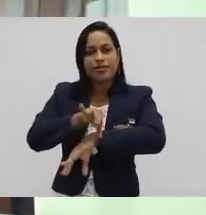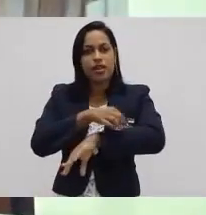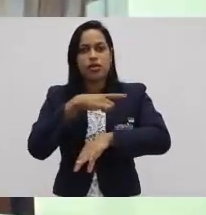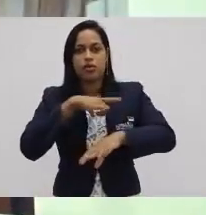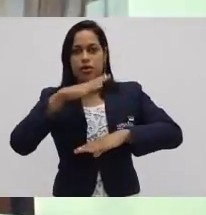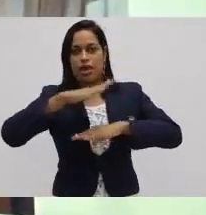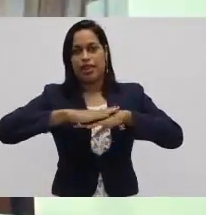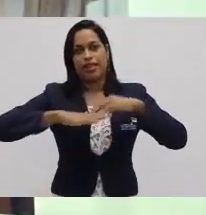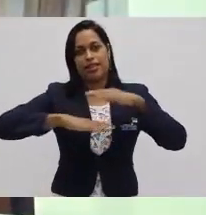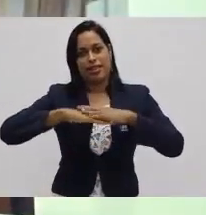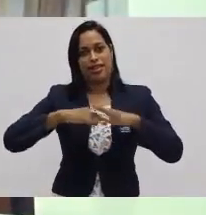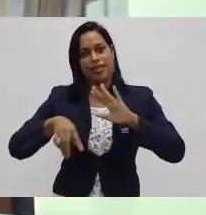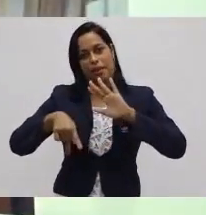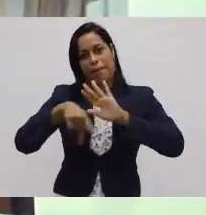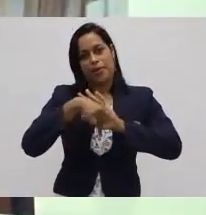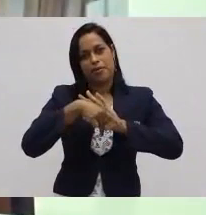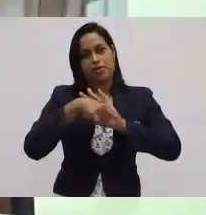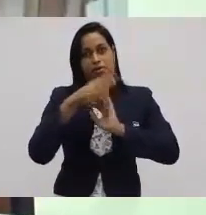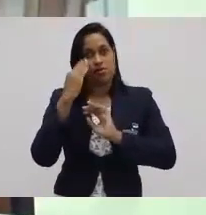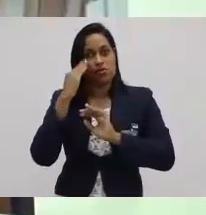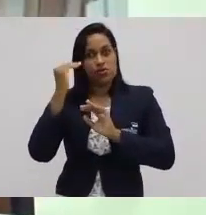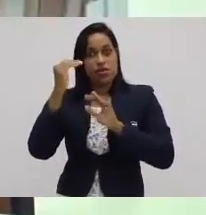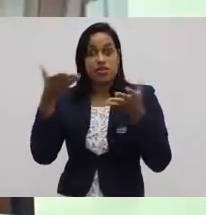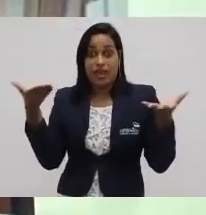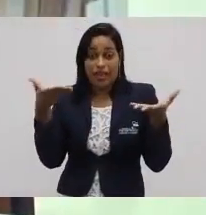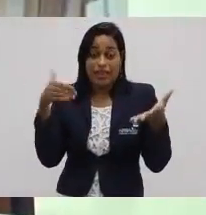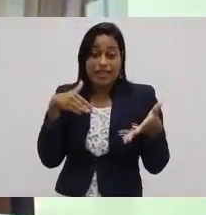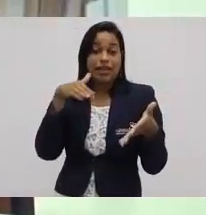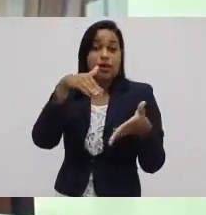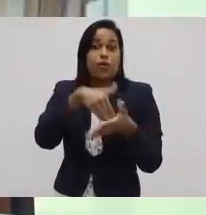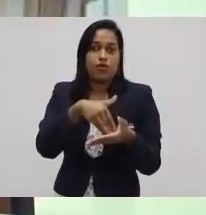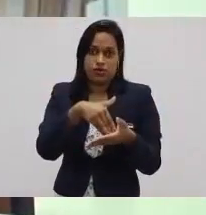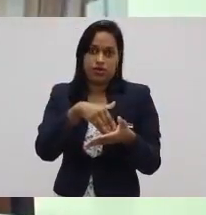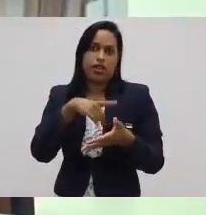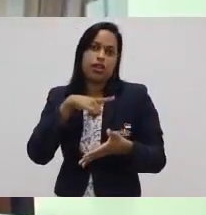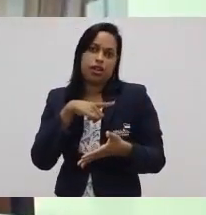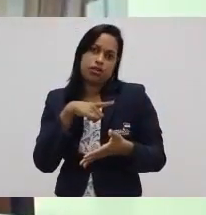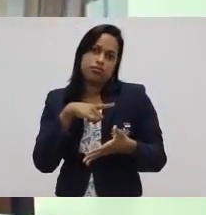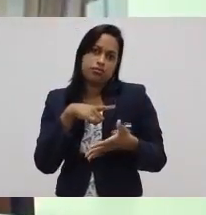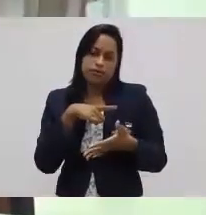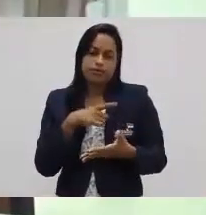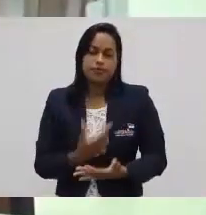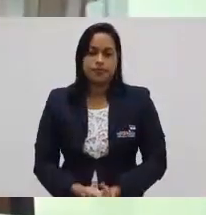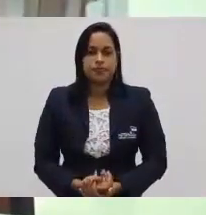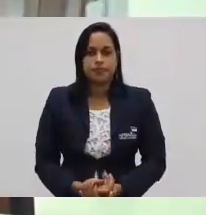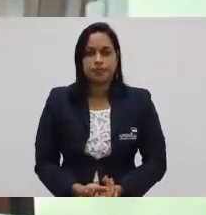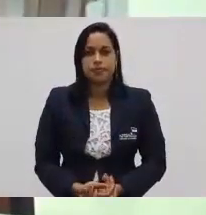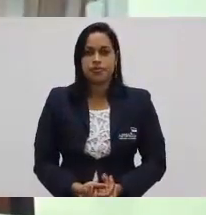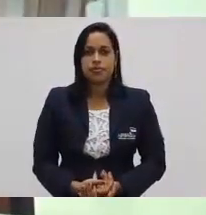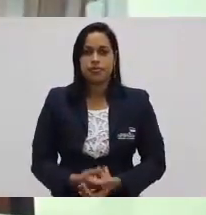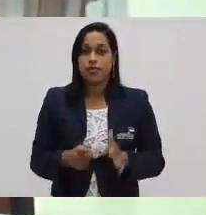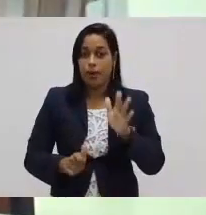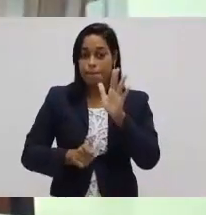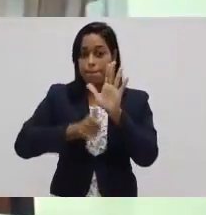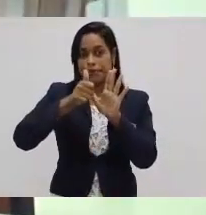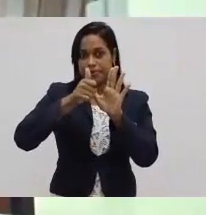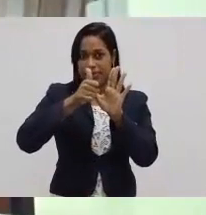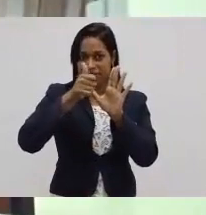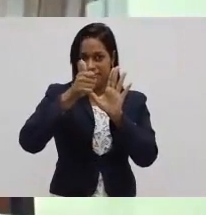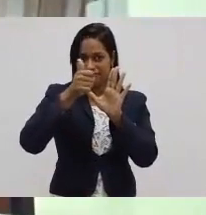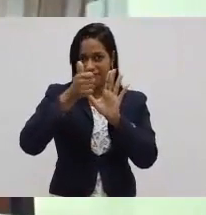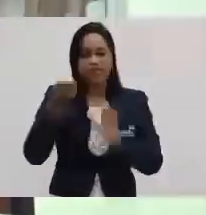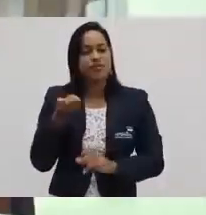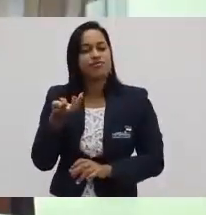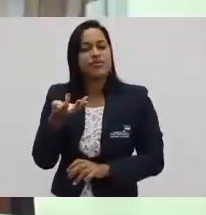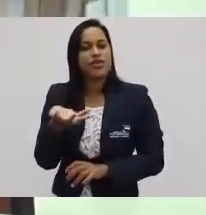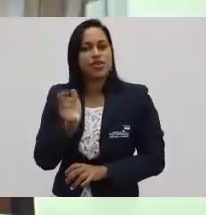e a grande prova do sucesso disso aí é que elas estão perdurando até hoje. Então, a primeira etapa da